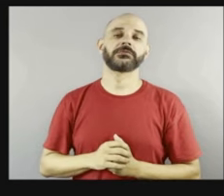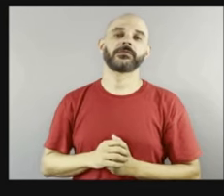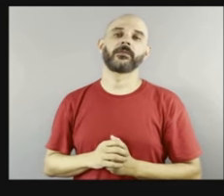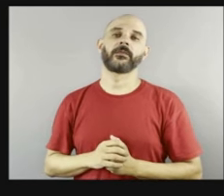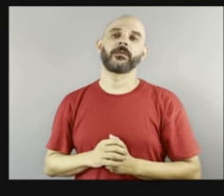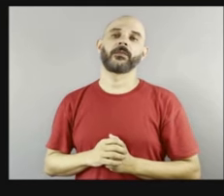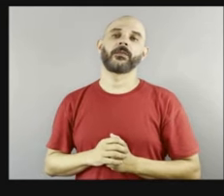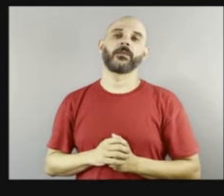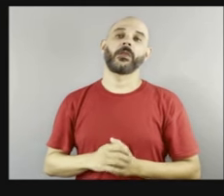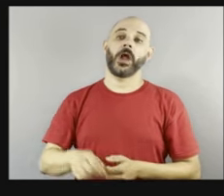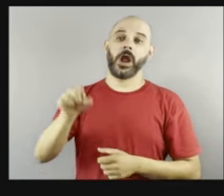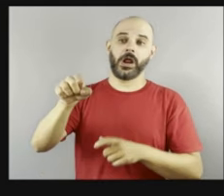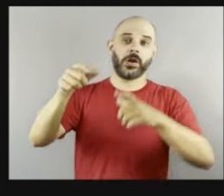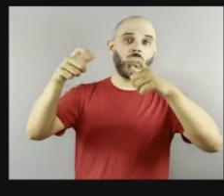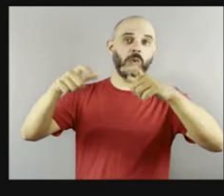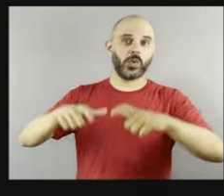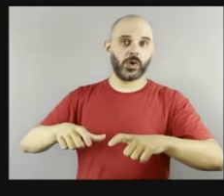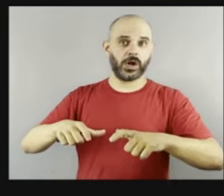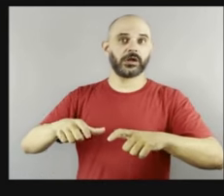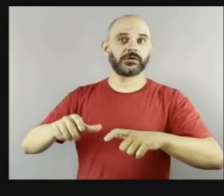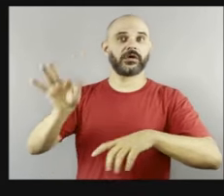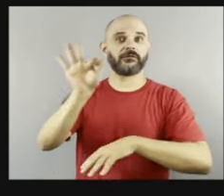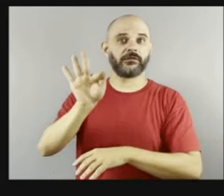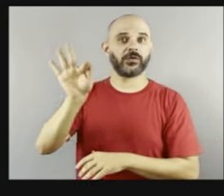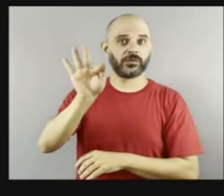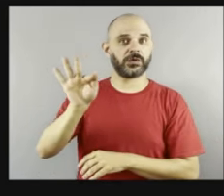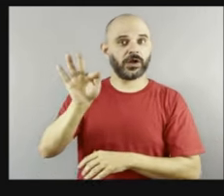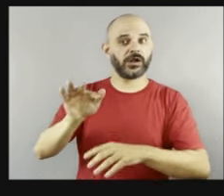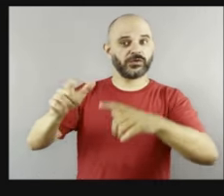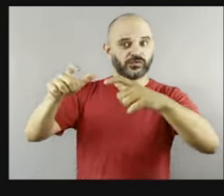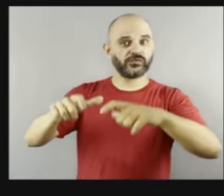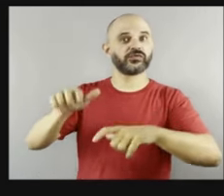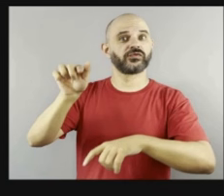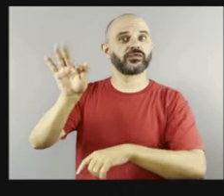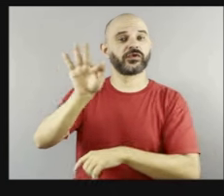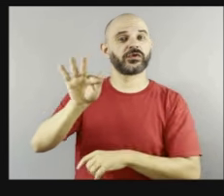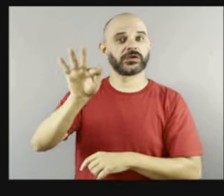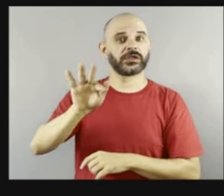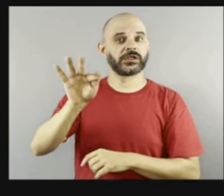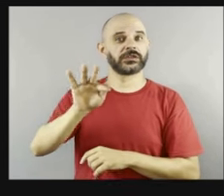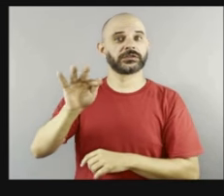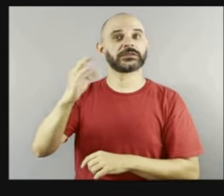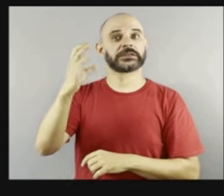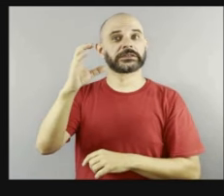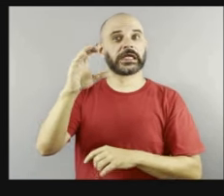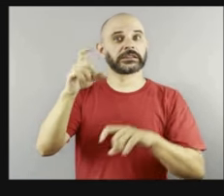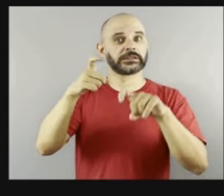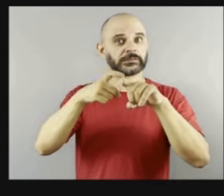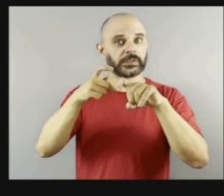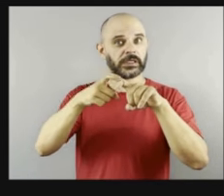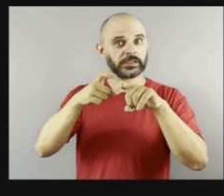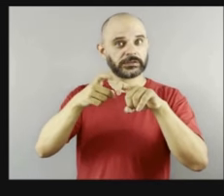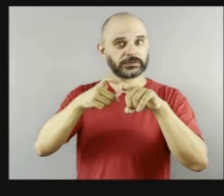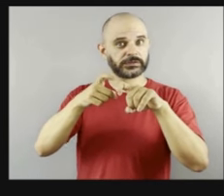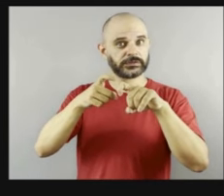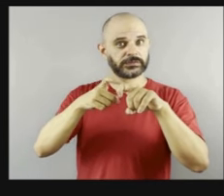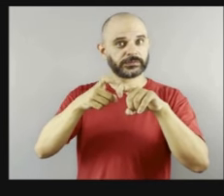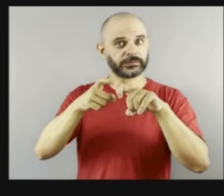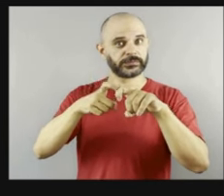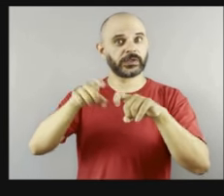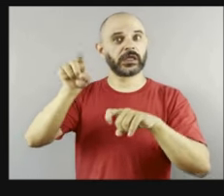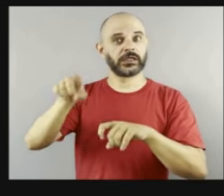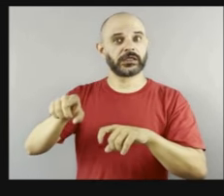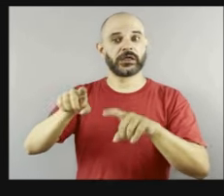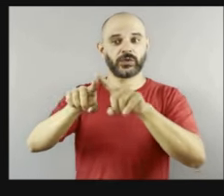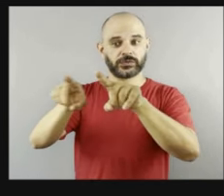Faculdade de Ciências Médicas. Esse espaço é um espaço cultural que tem, especificamente para a Unicamp, é enorme.